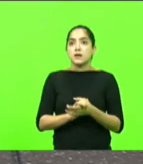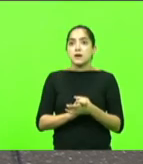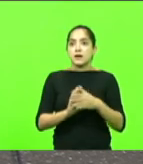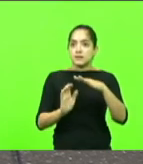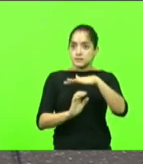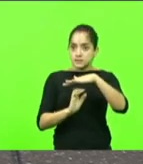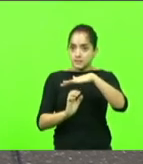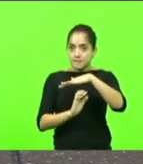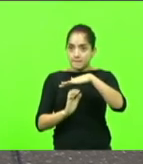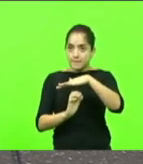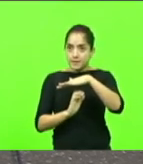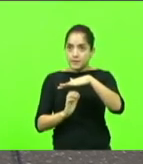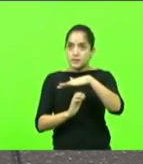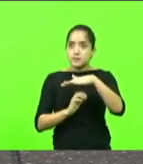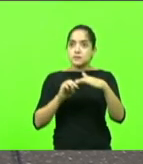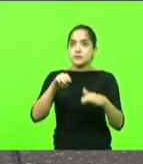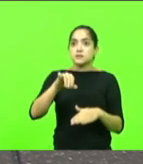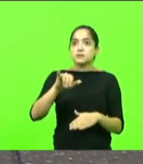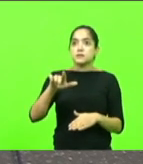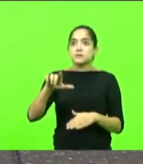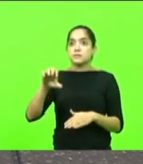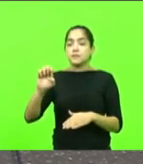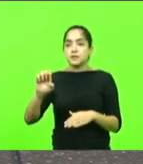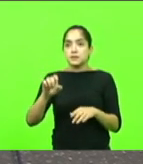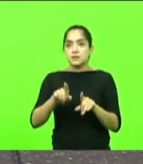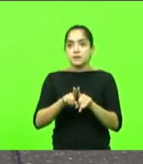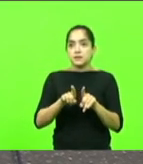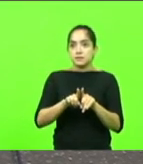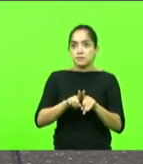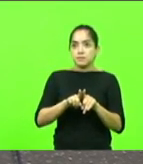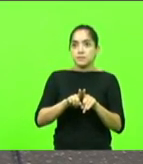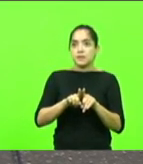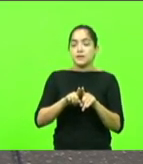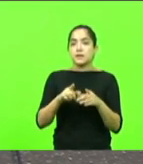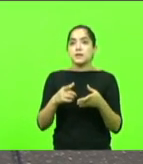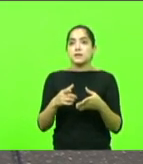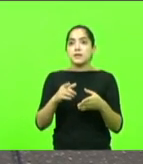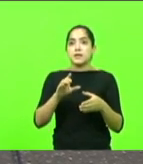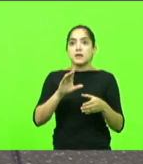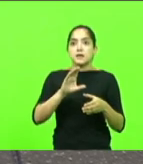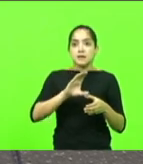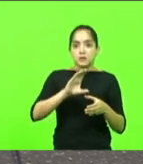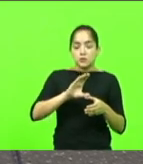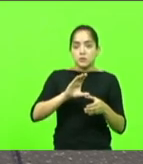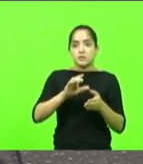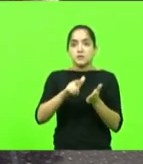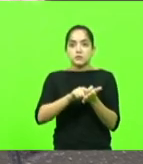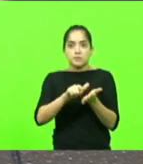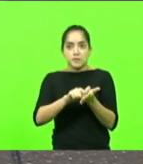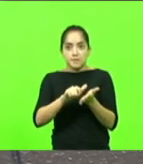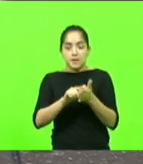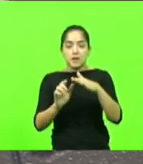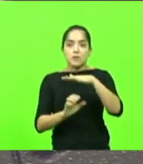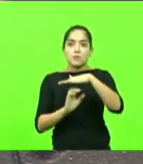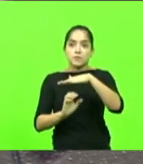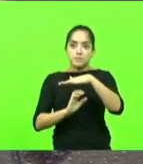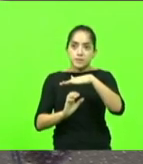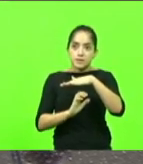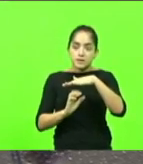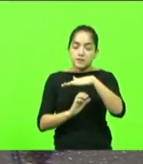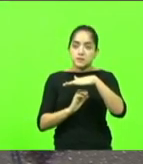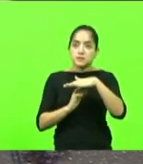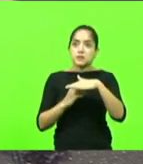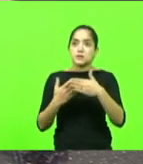a empresa Mille, a companhia Canoinhas de Papel, enfim, e que pode se estender